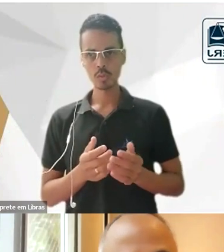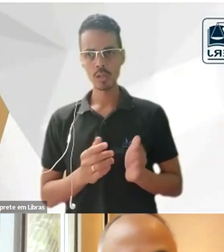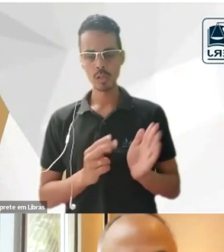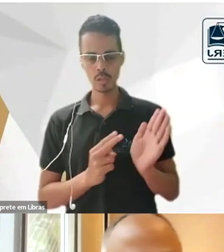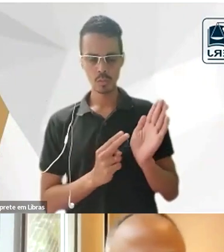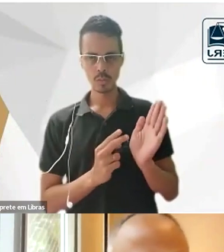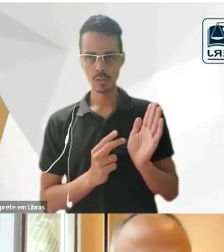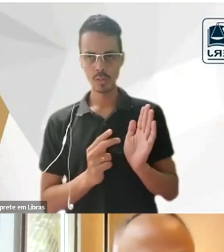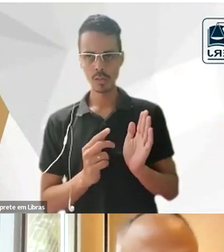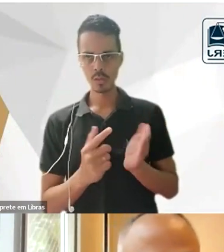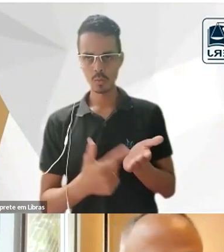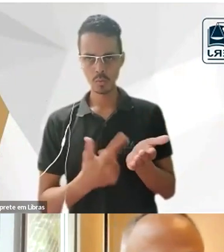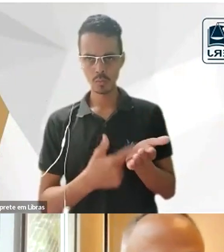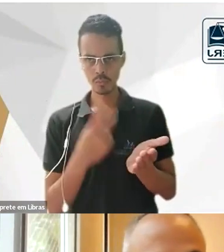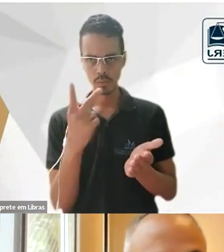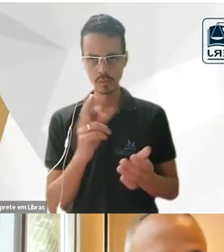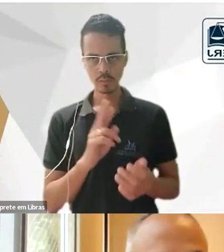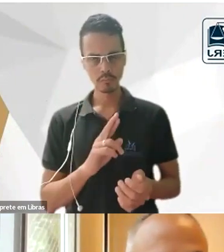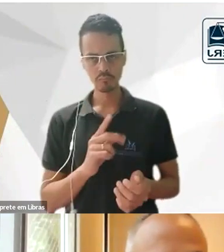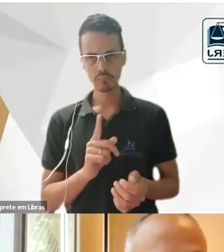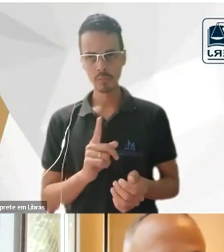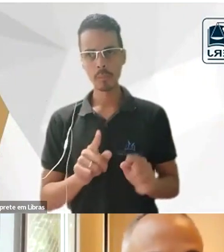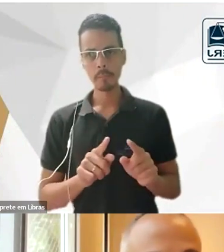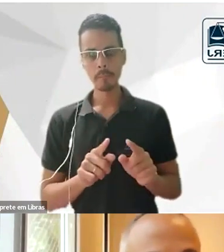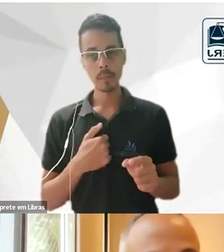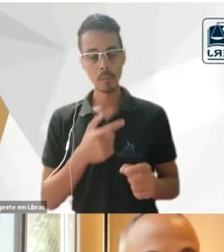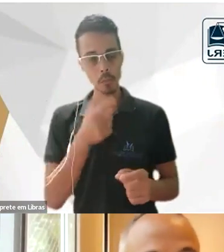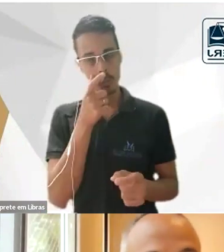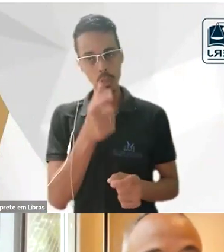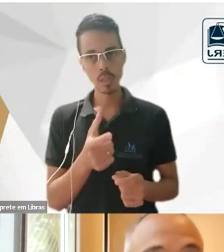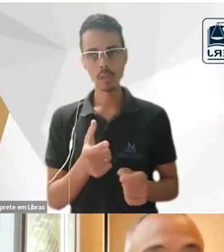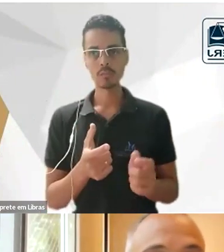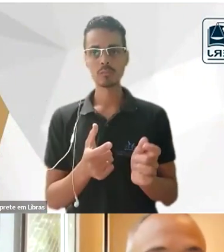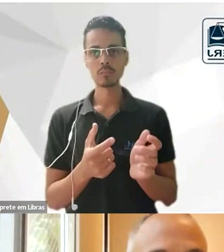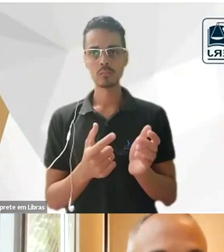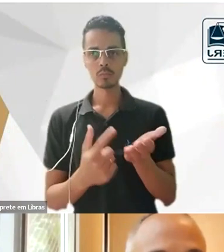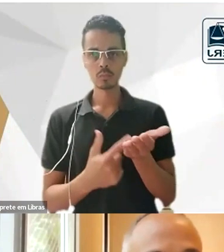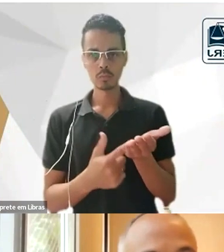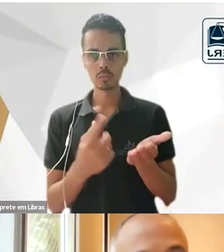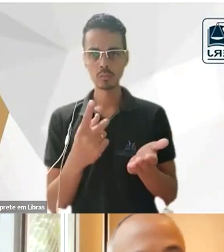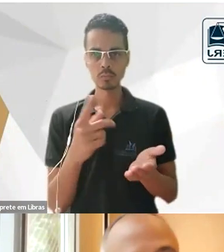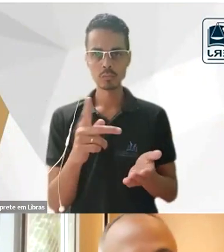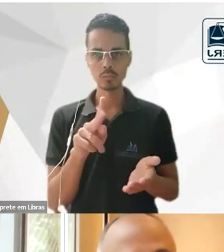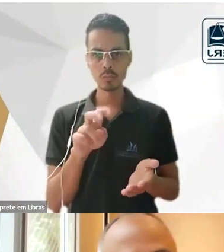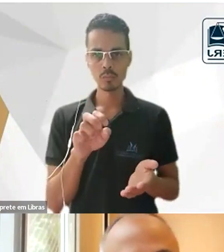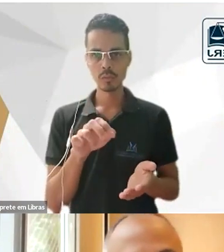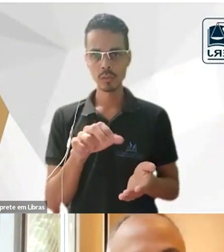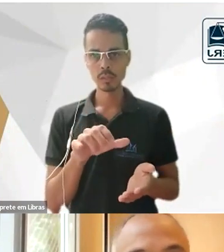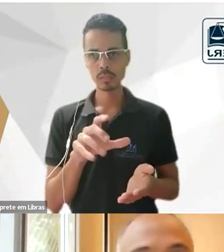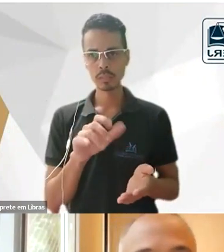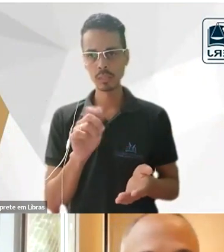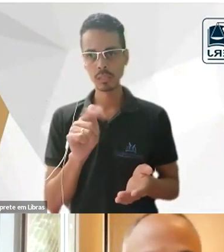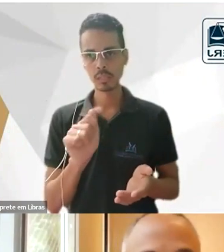enfim tenho todo o interesse inclusive de ler o livro do Dr. Wenceslau e o livro do Dr. Ricardo ou ele traduz para o